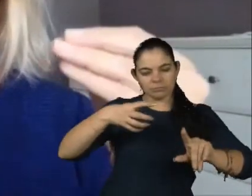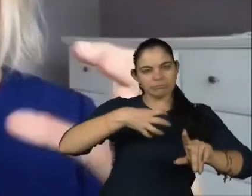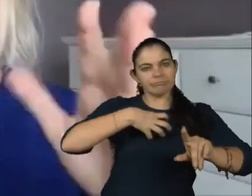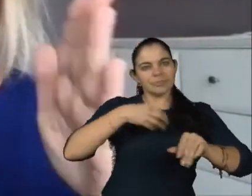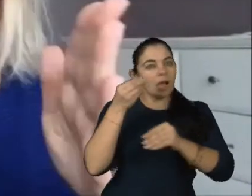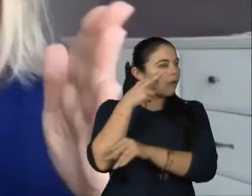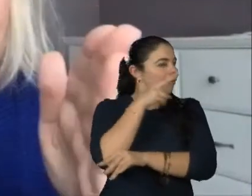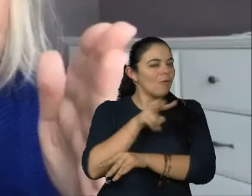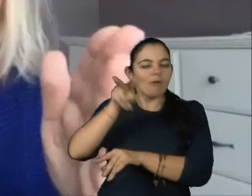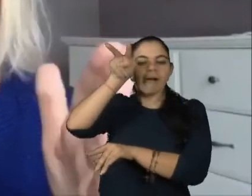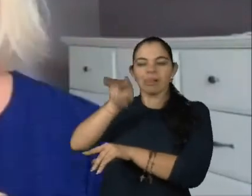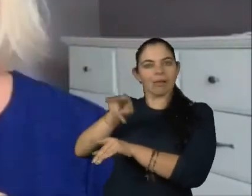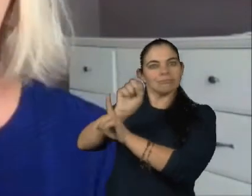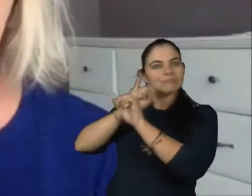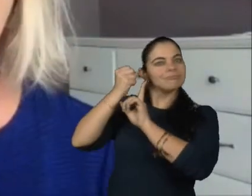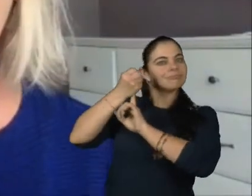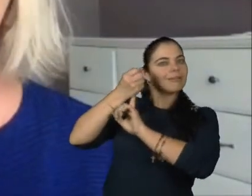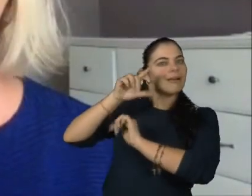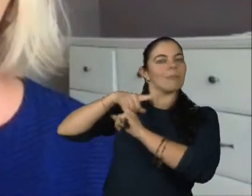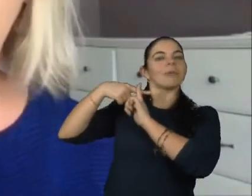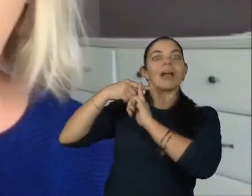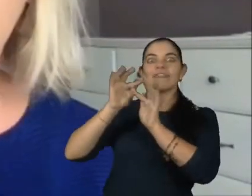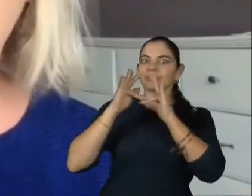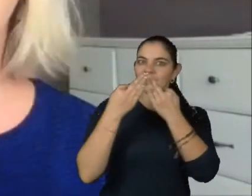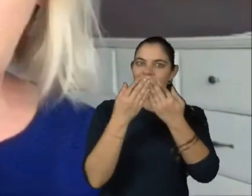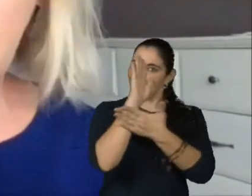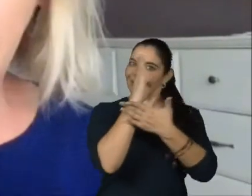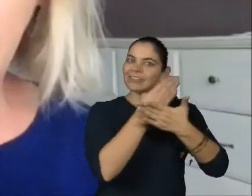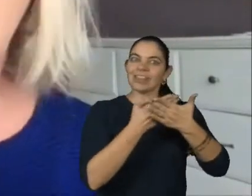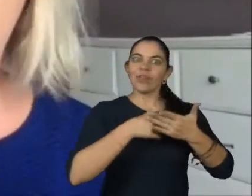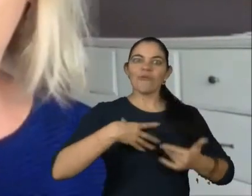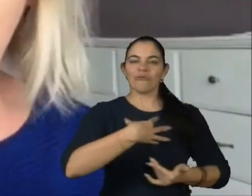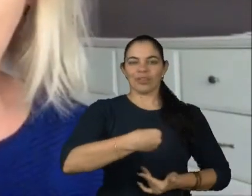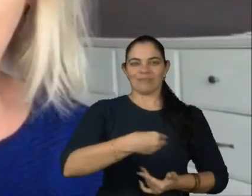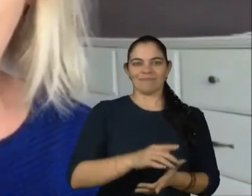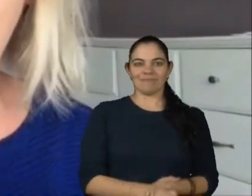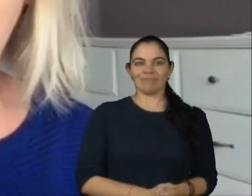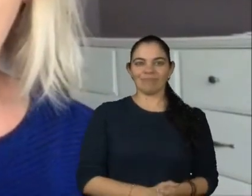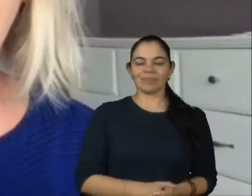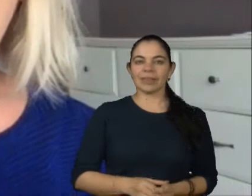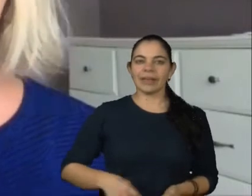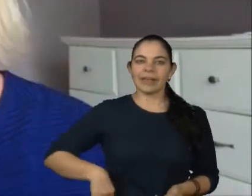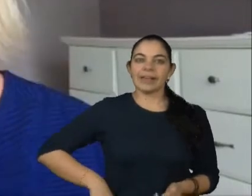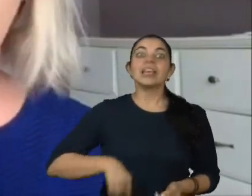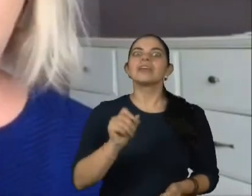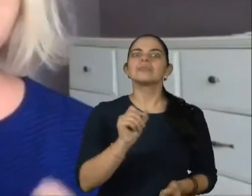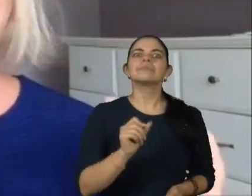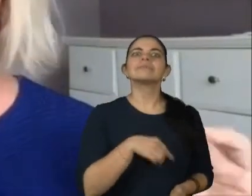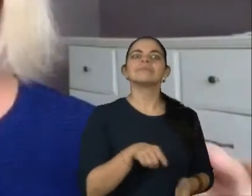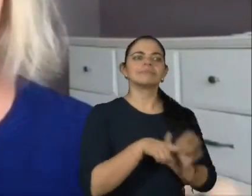do olhar social, foi que as famílias acreditaram nos filhos. E aí, a questão é,